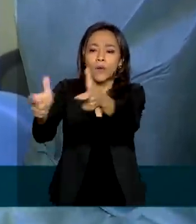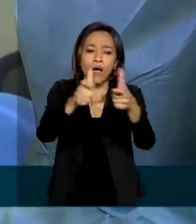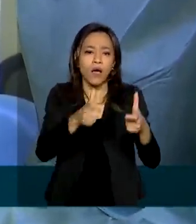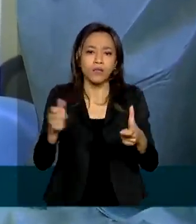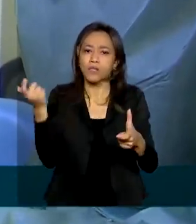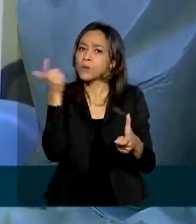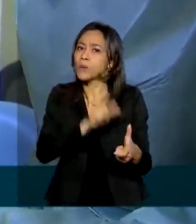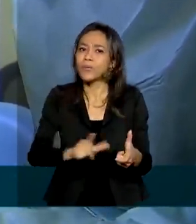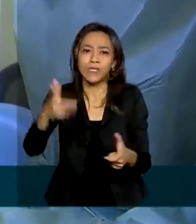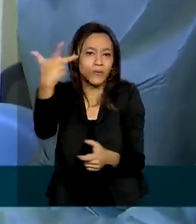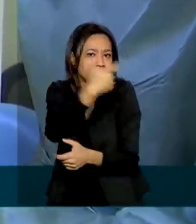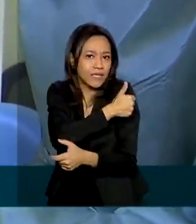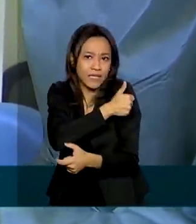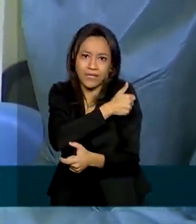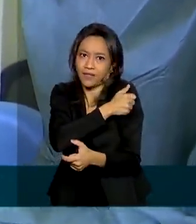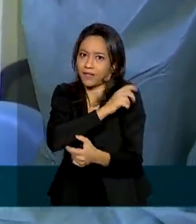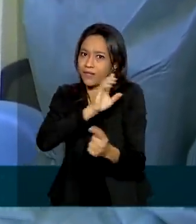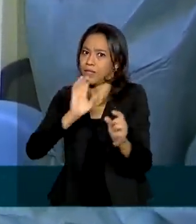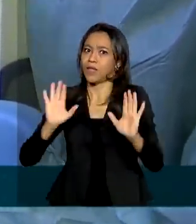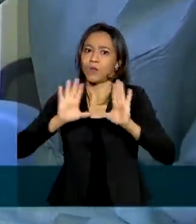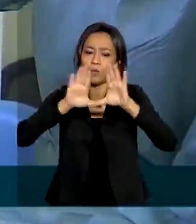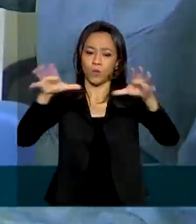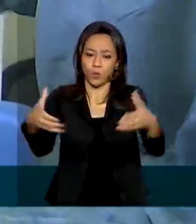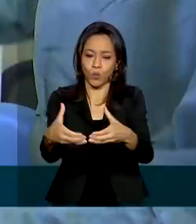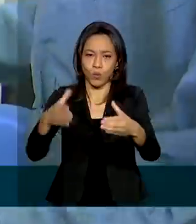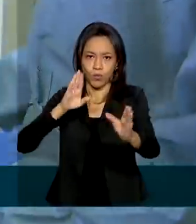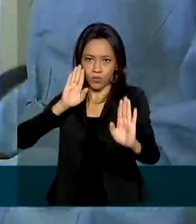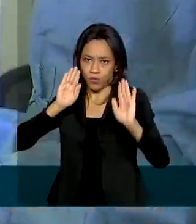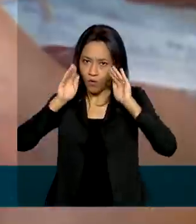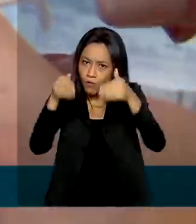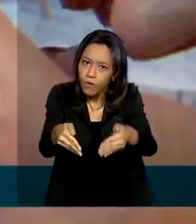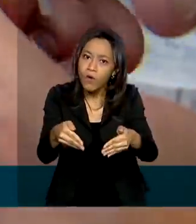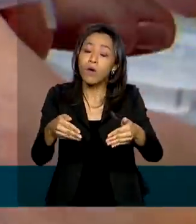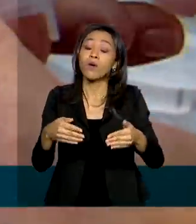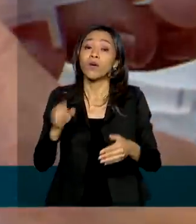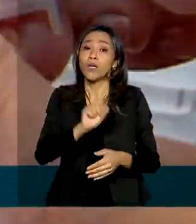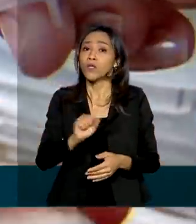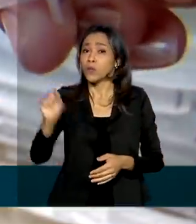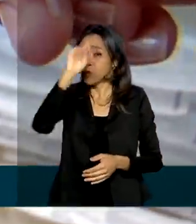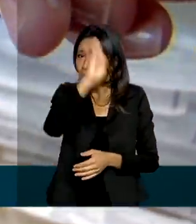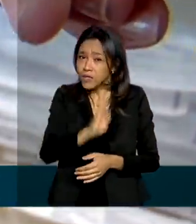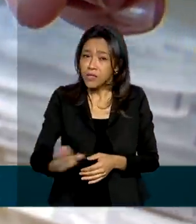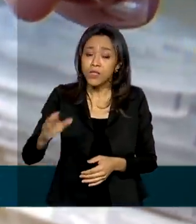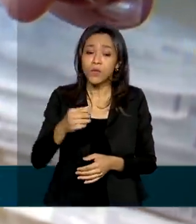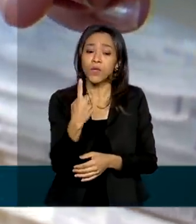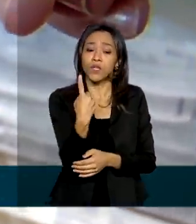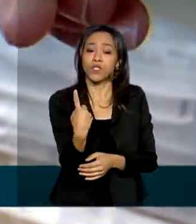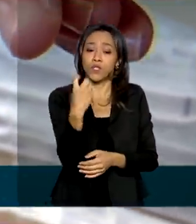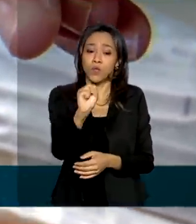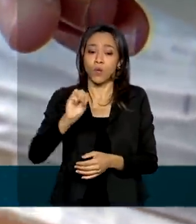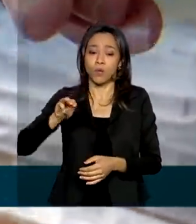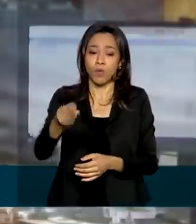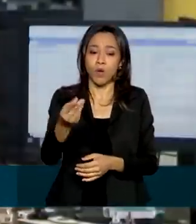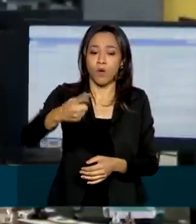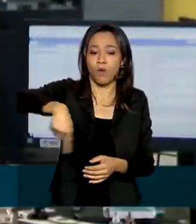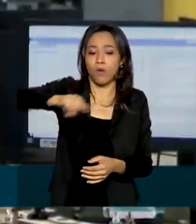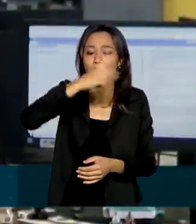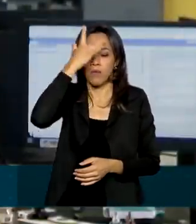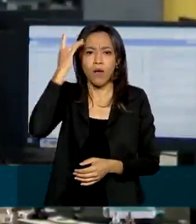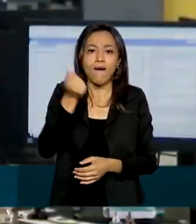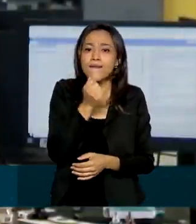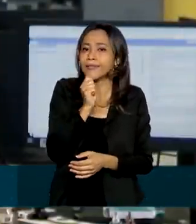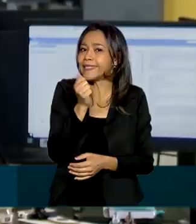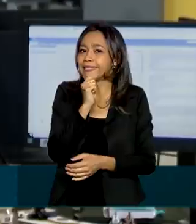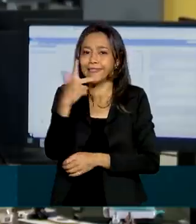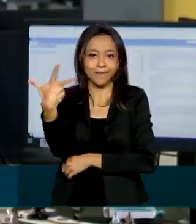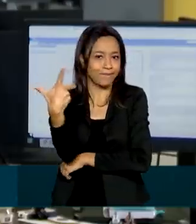meta de imunização do público-alvo. Em todo o país, cerca de 18 milhões de pessoas desse público ainda não